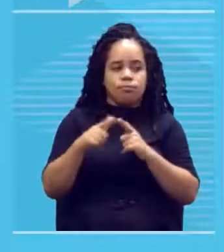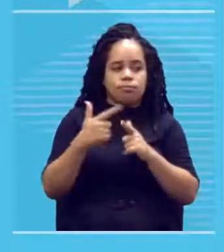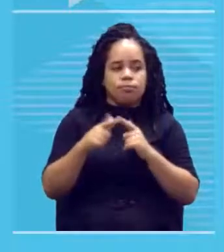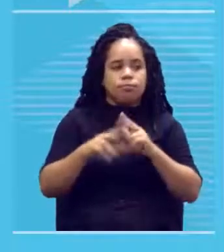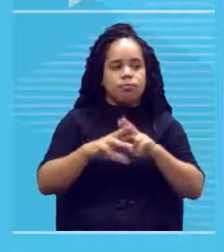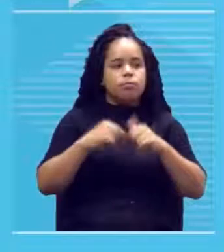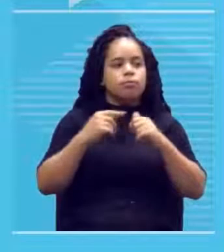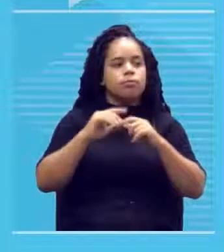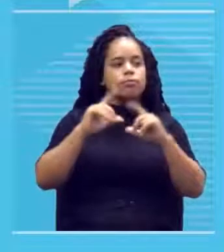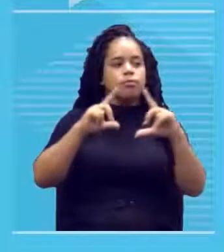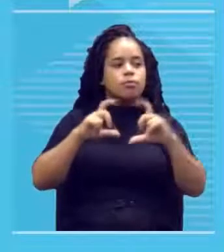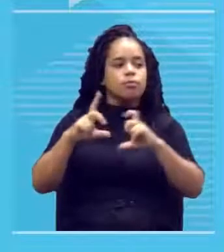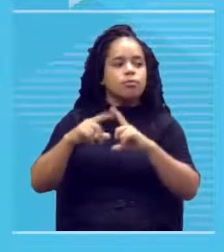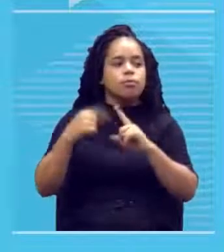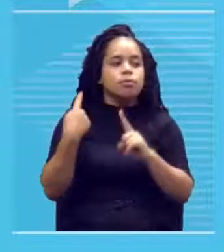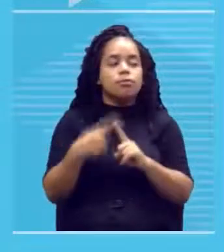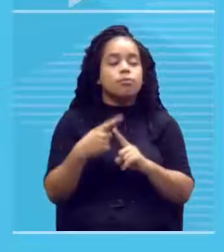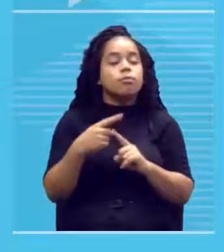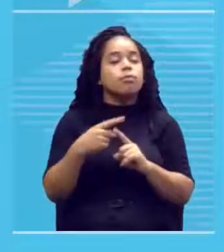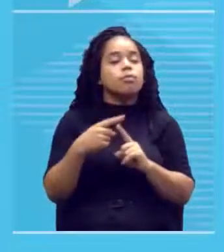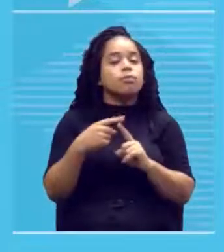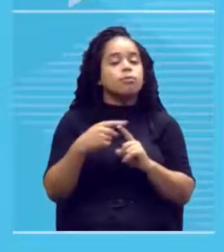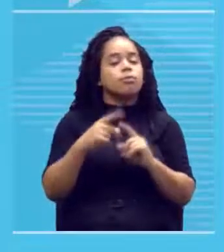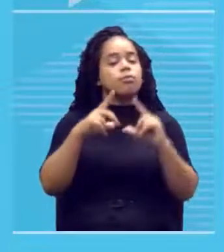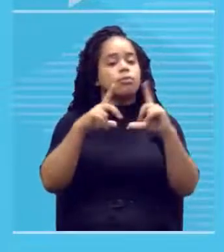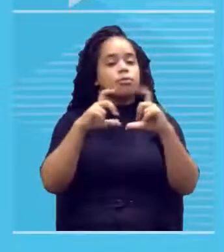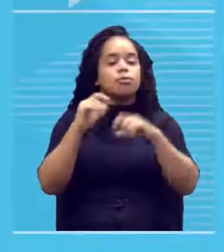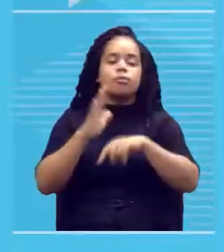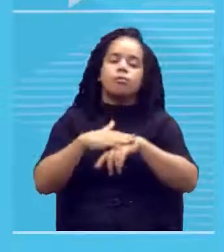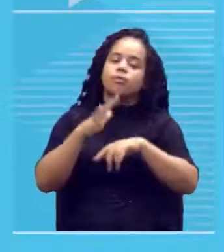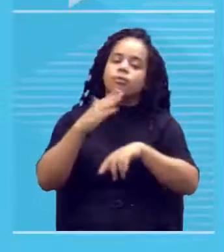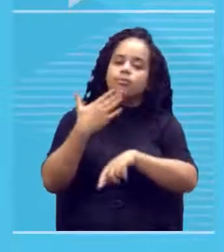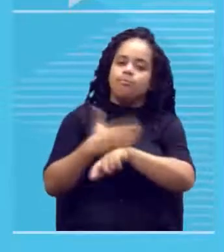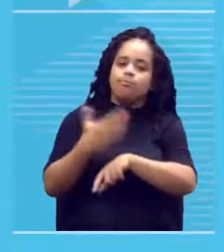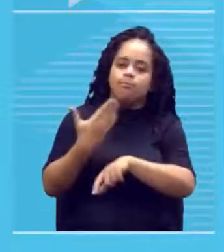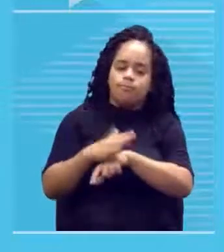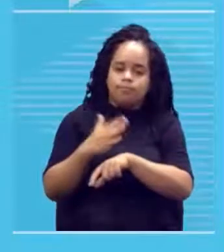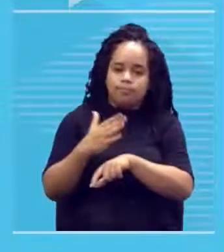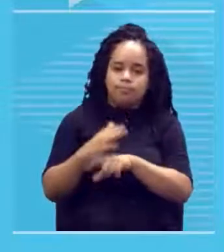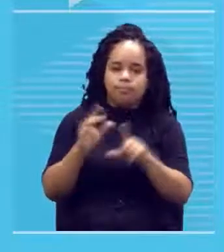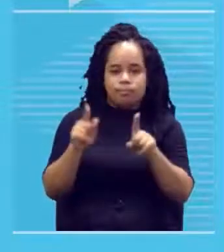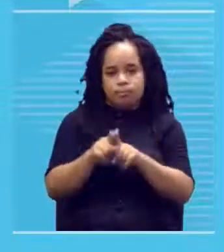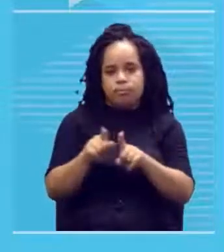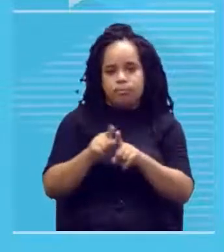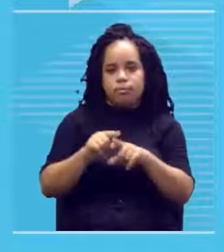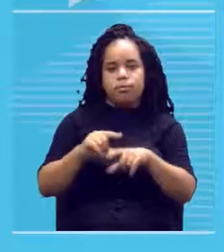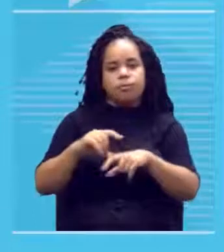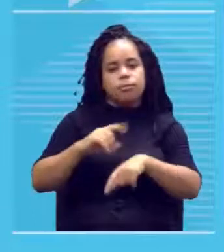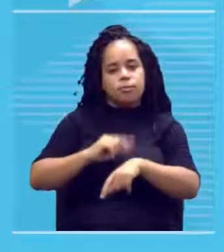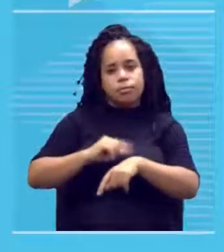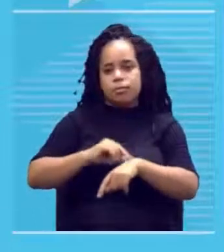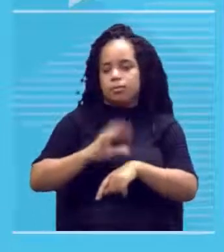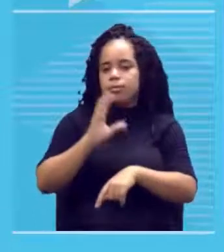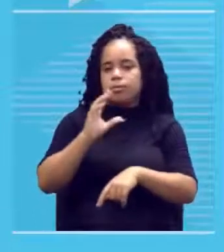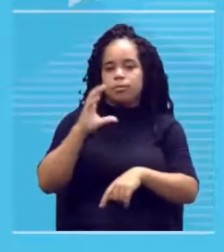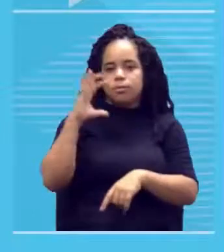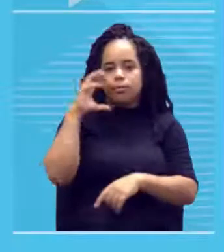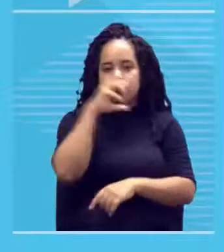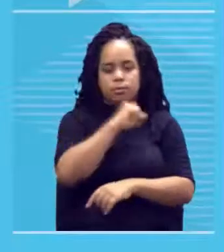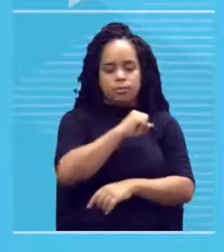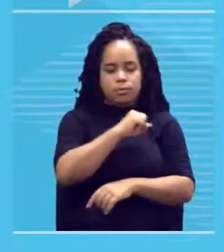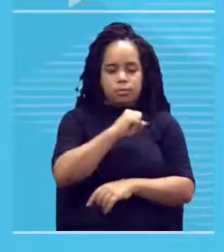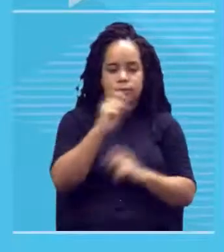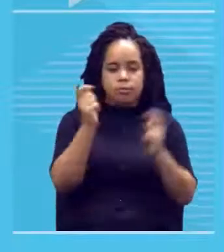lógica, porque com a fotografia você tem mais prática e o tempo também diminui bastante desse registro, ok?